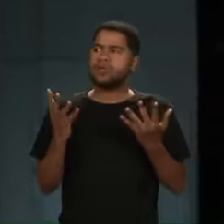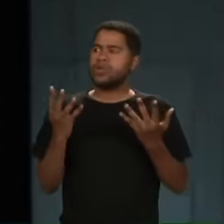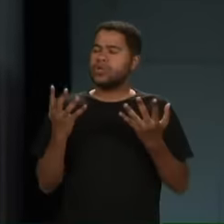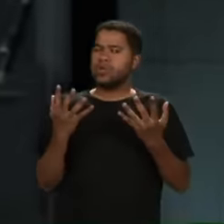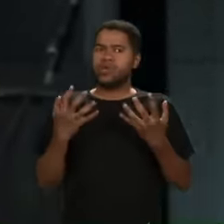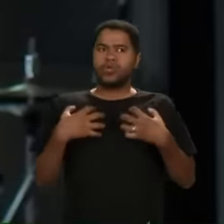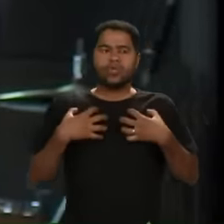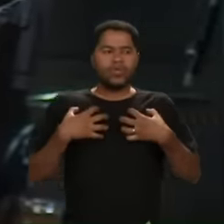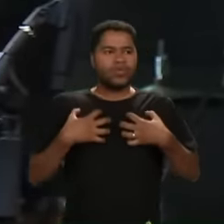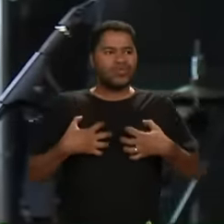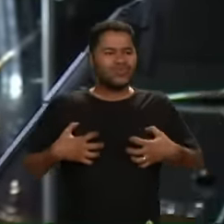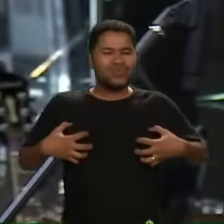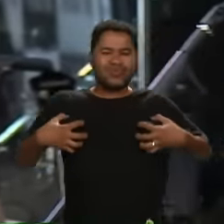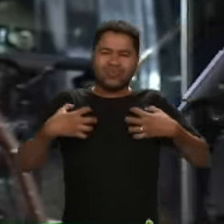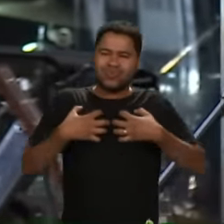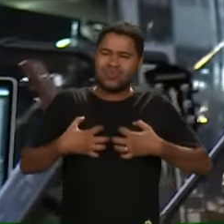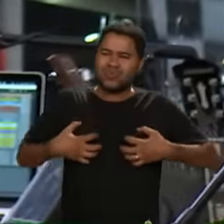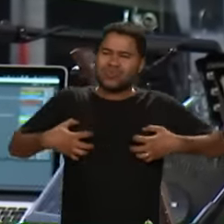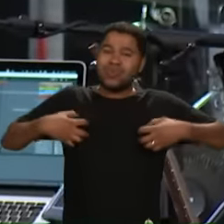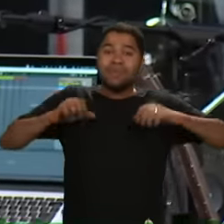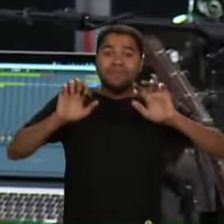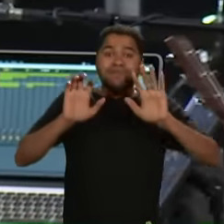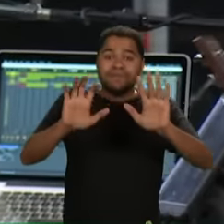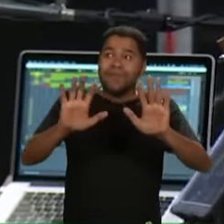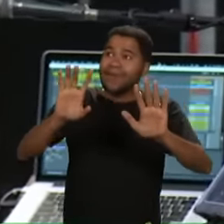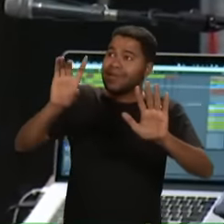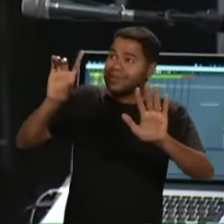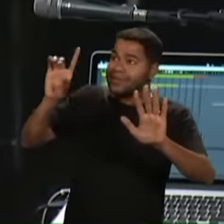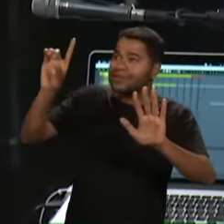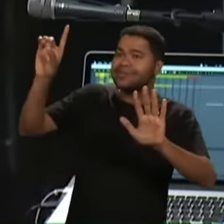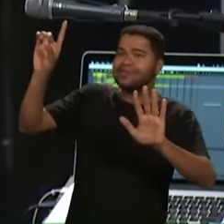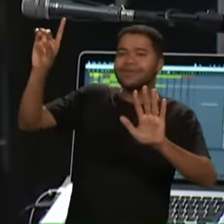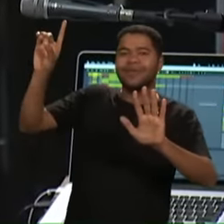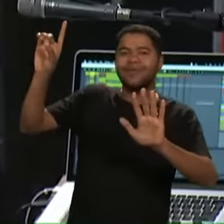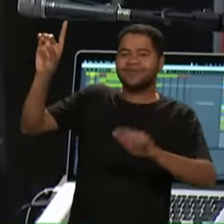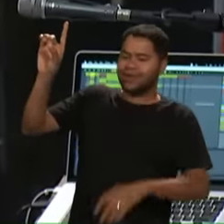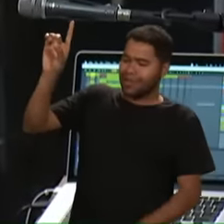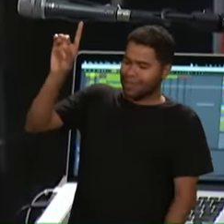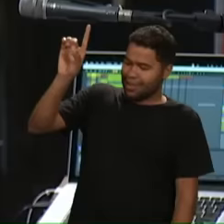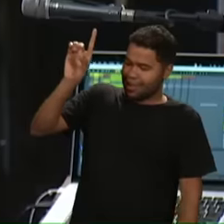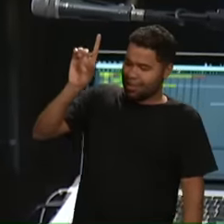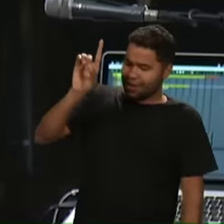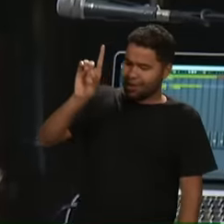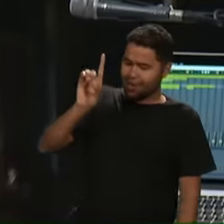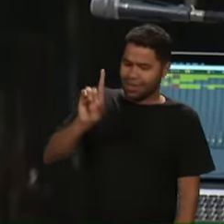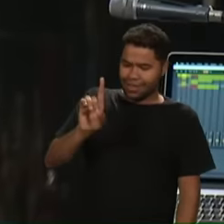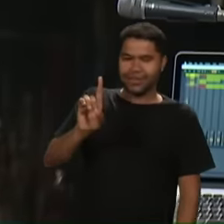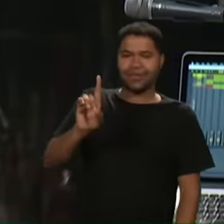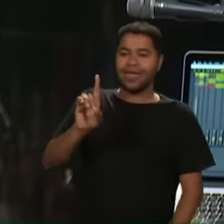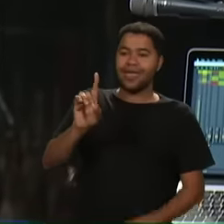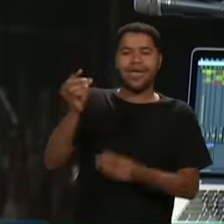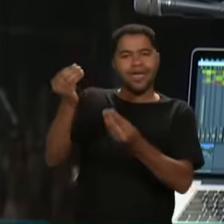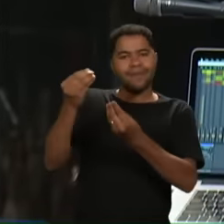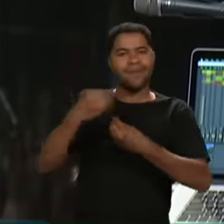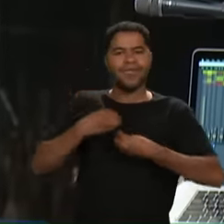delicado Mas o Senhor Caminha Sobre as águas